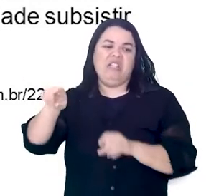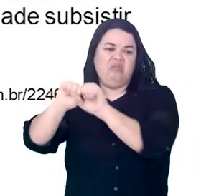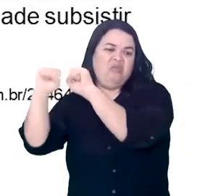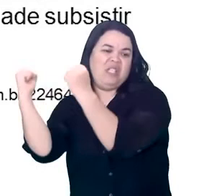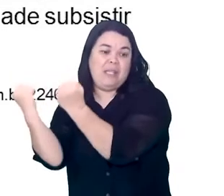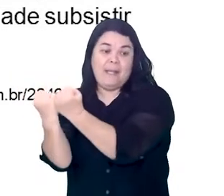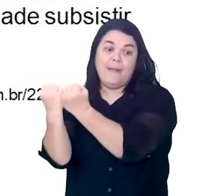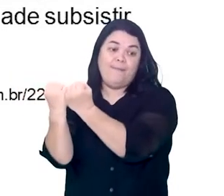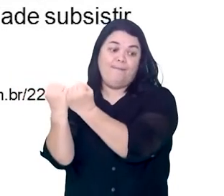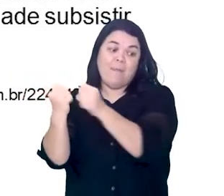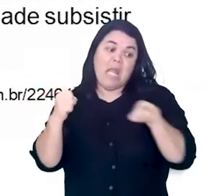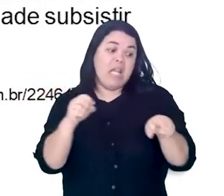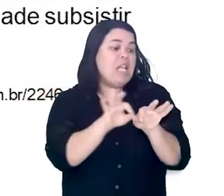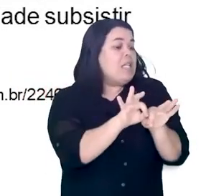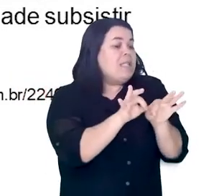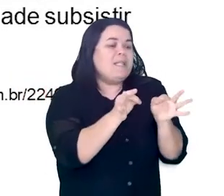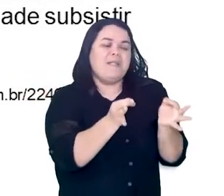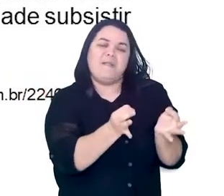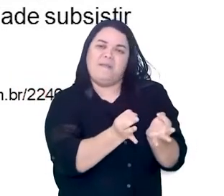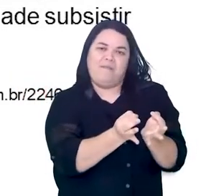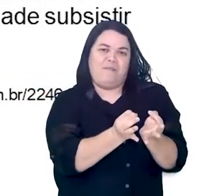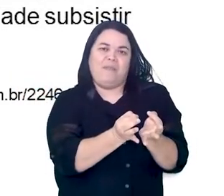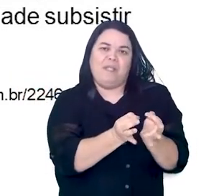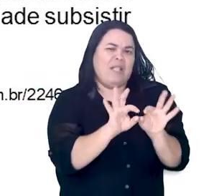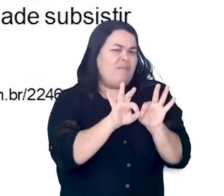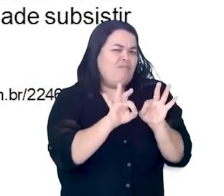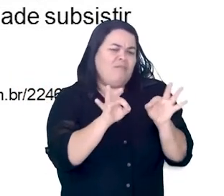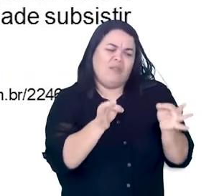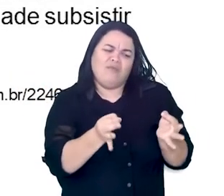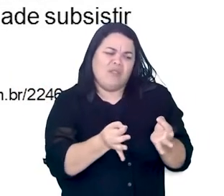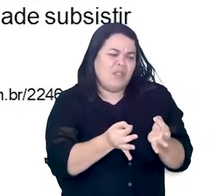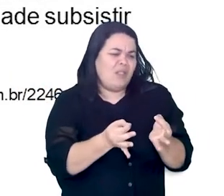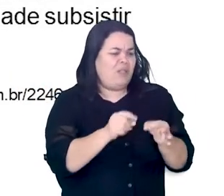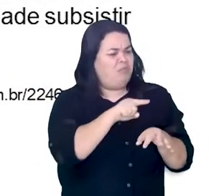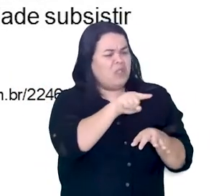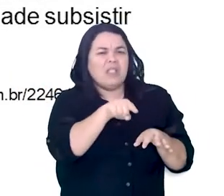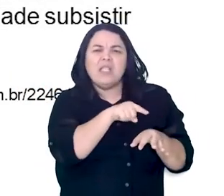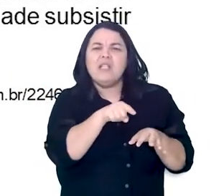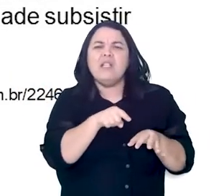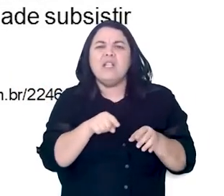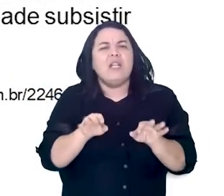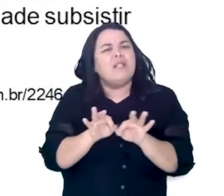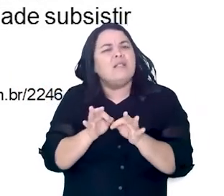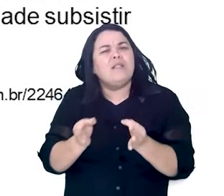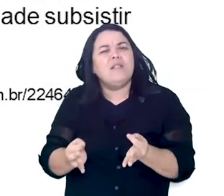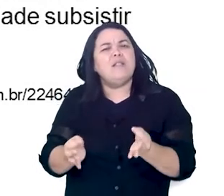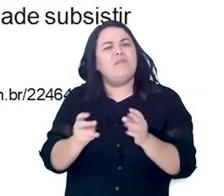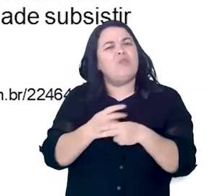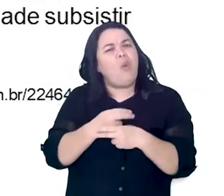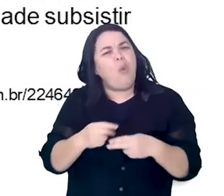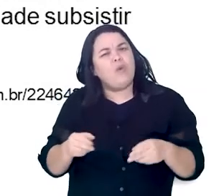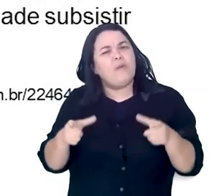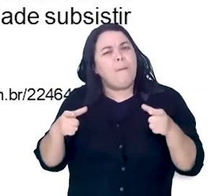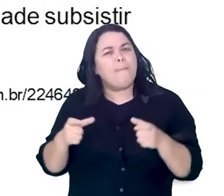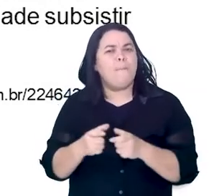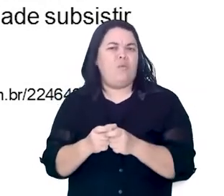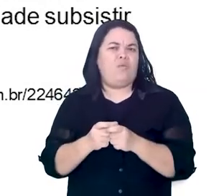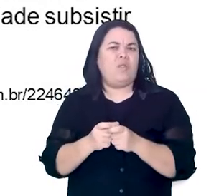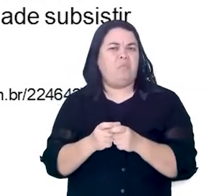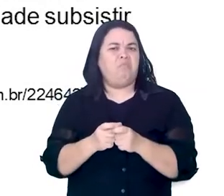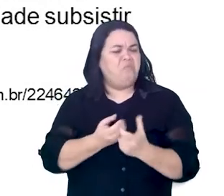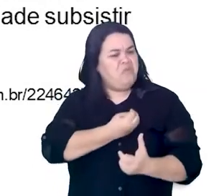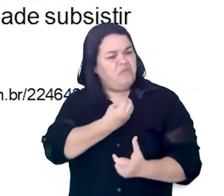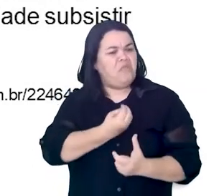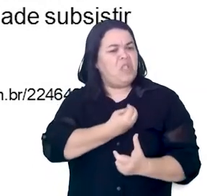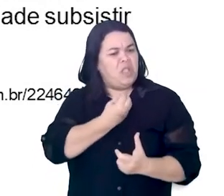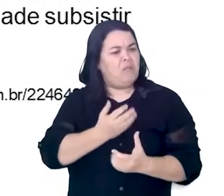substituir com tão poucos, subsistir com tão poucos artifícios. Esse